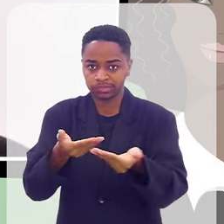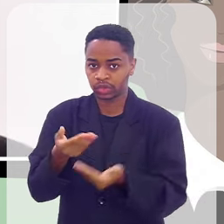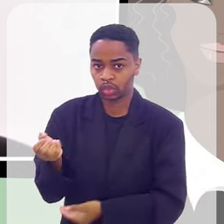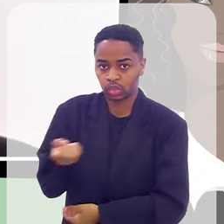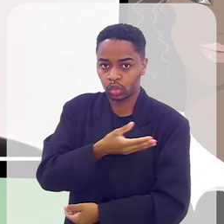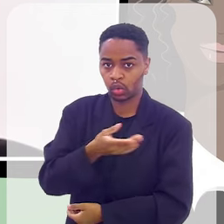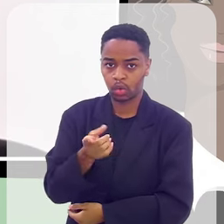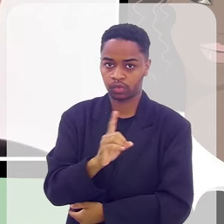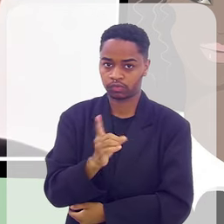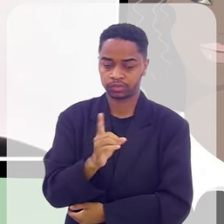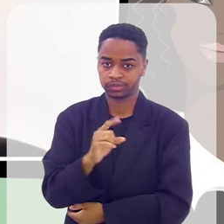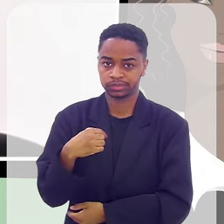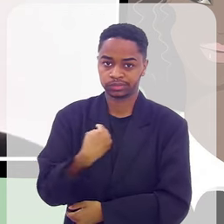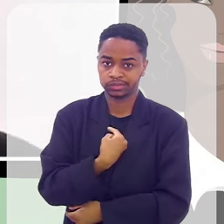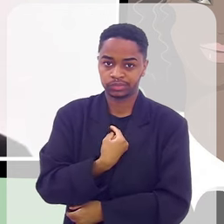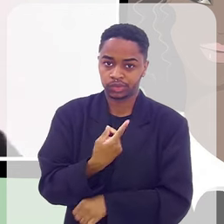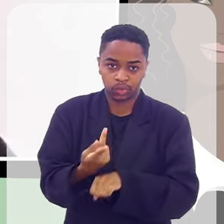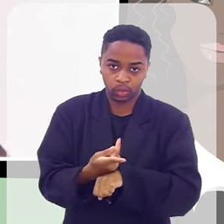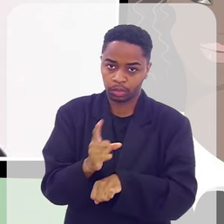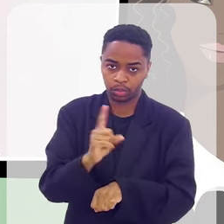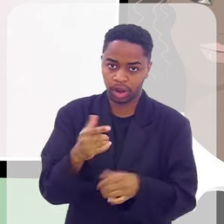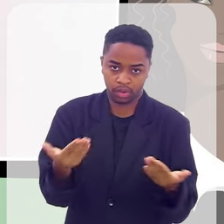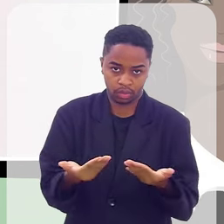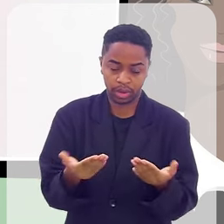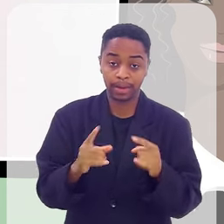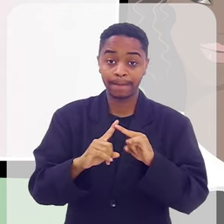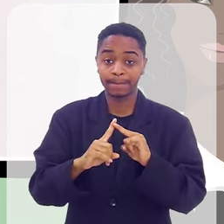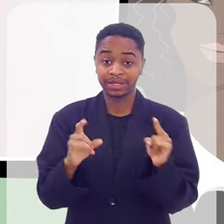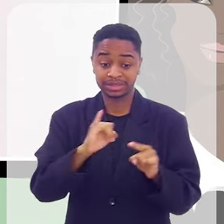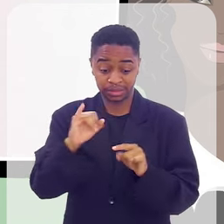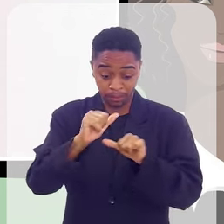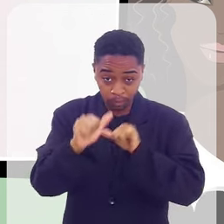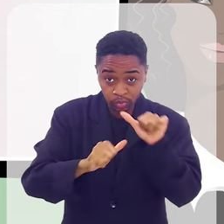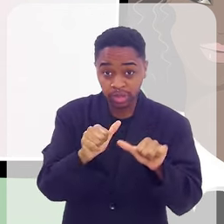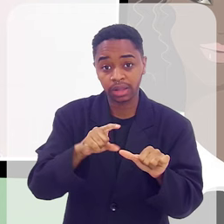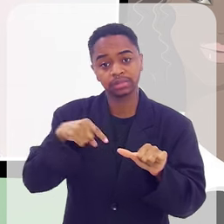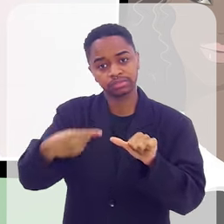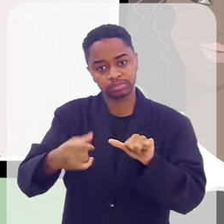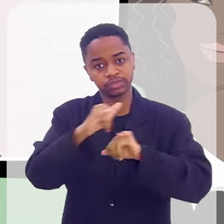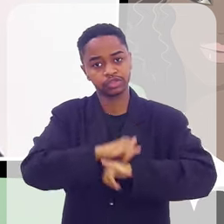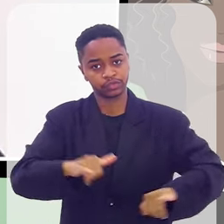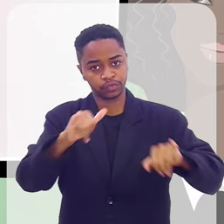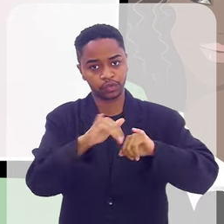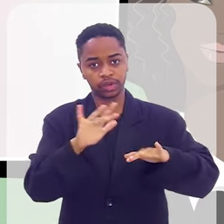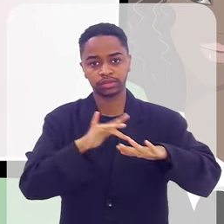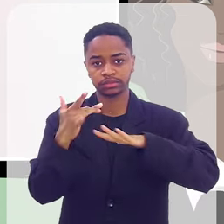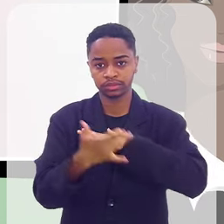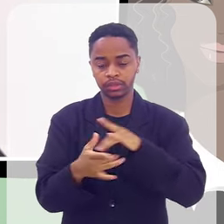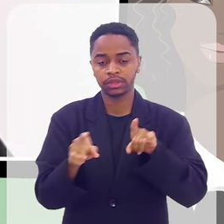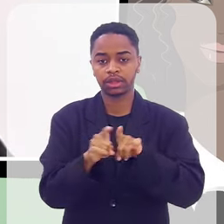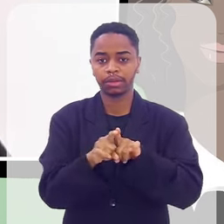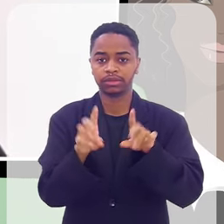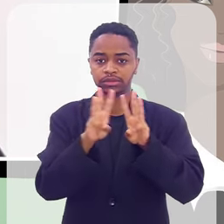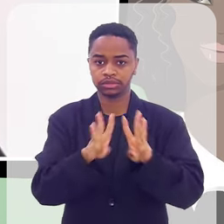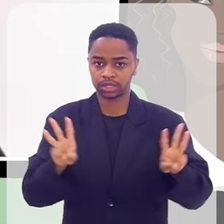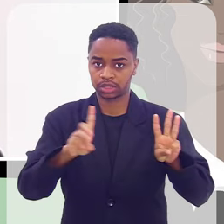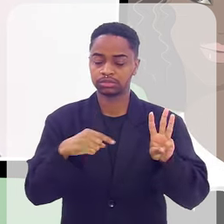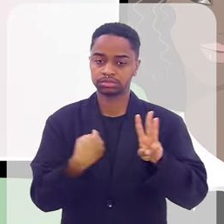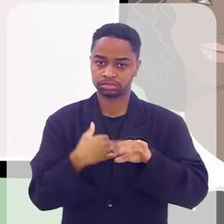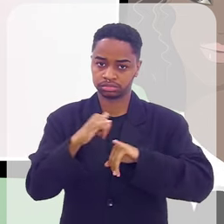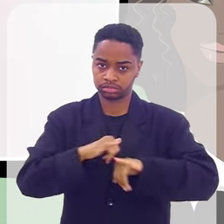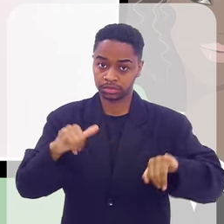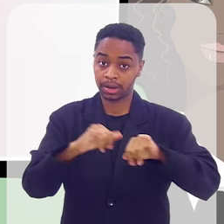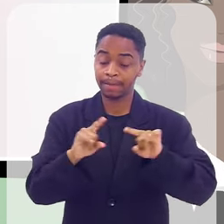buscar e, se isso mudar, a gente vai divulgar nas nossas redes, no nosso site, com certeza.